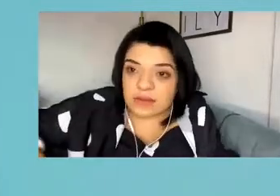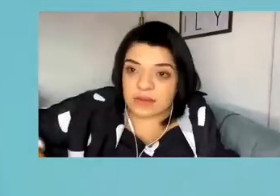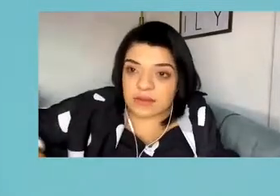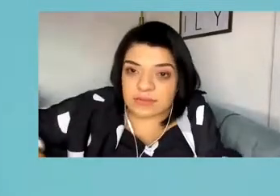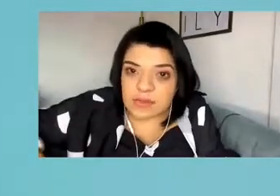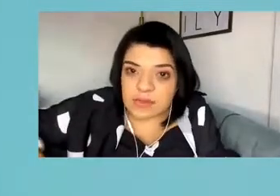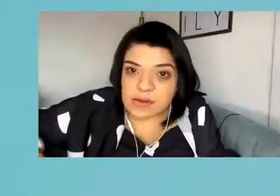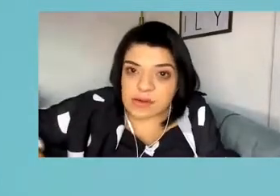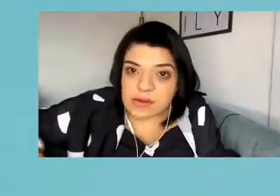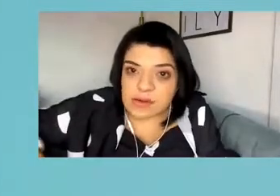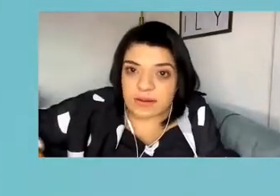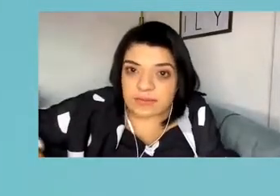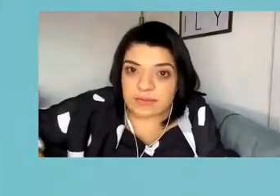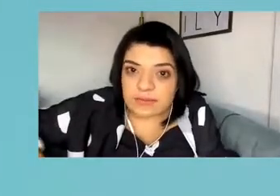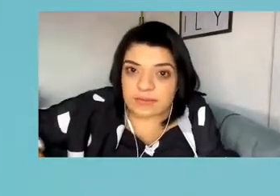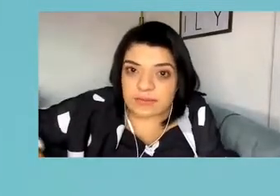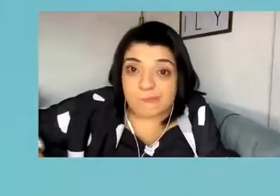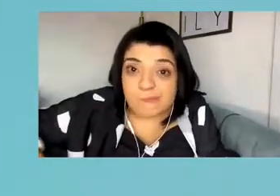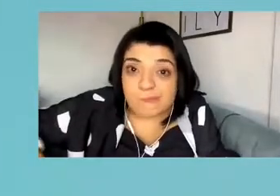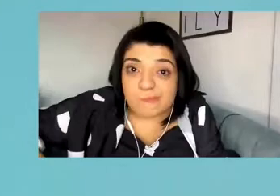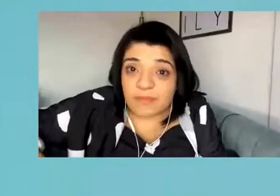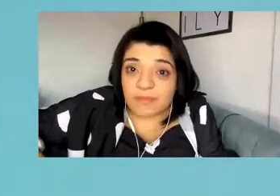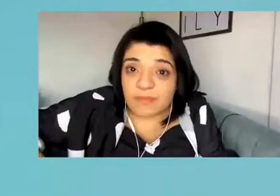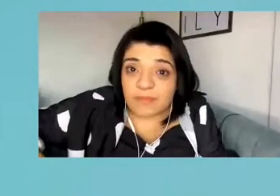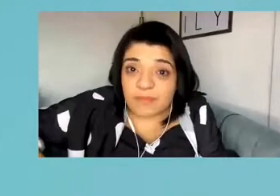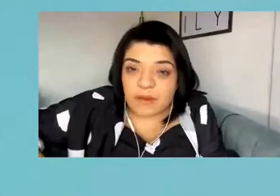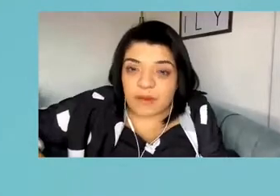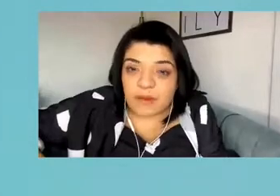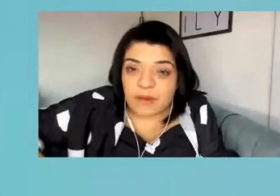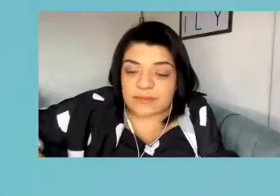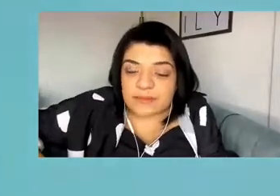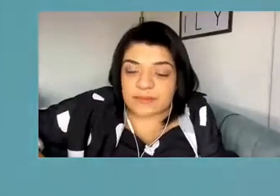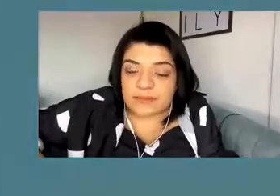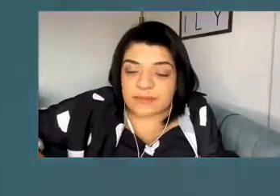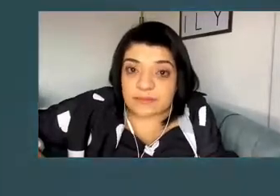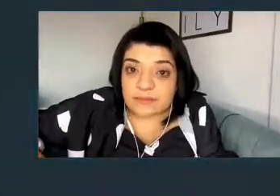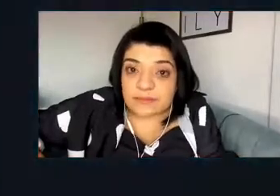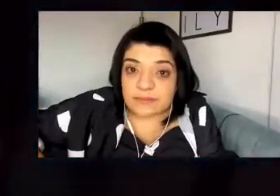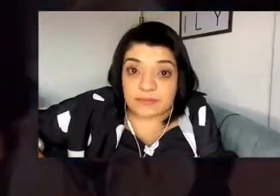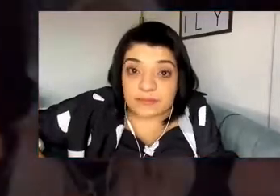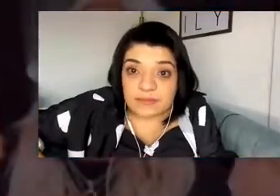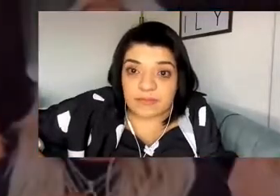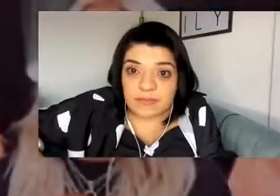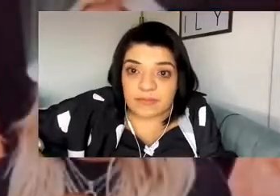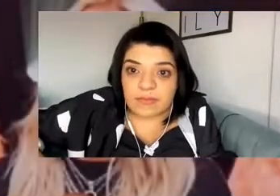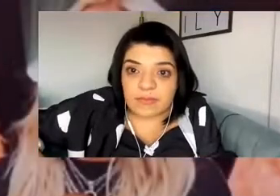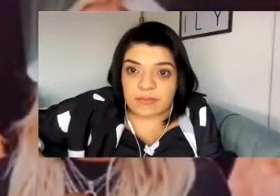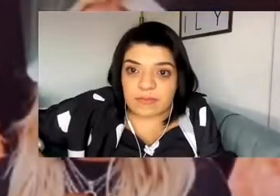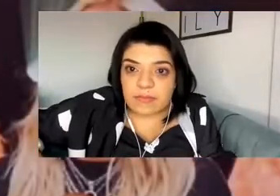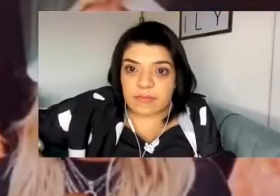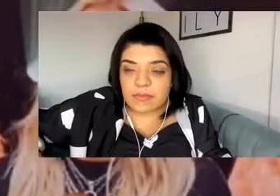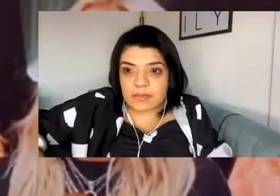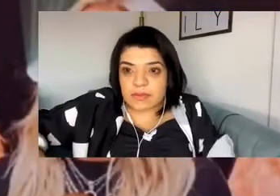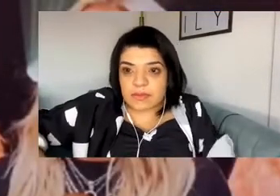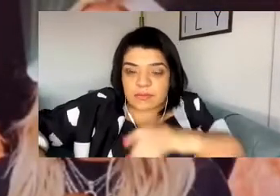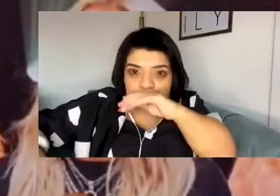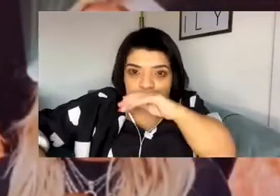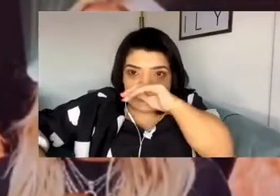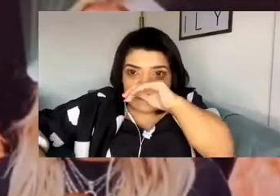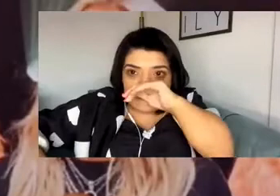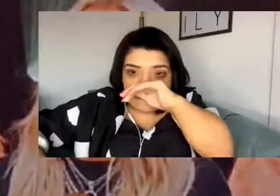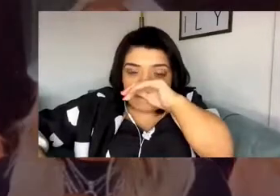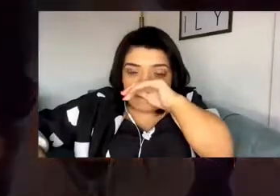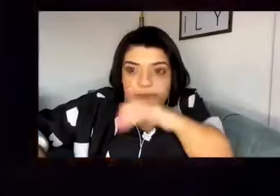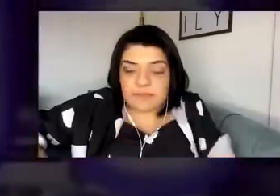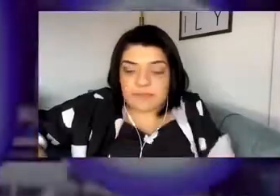merecido. Porque ela sempre foi muito esforçada e determinada. E vendo